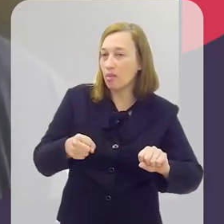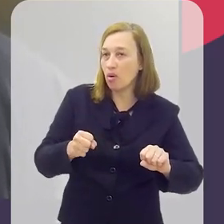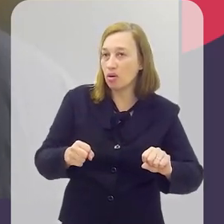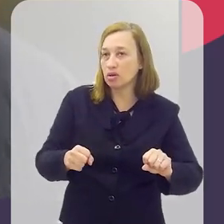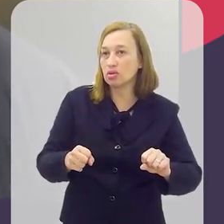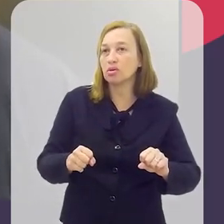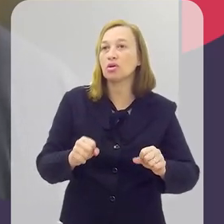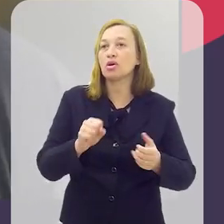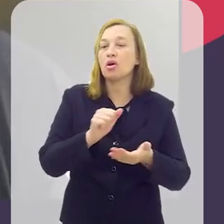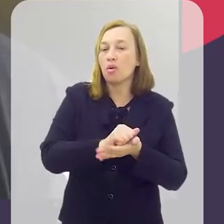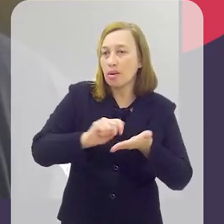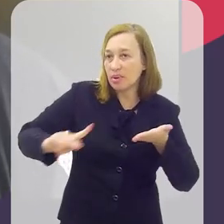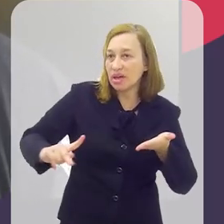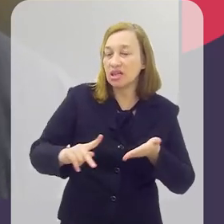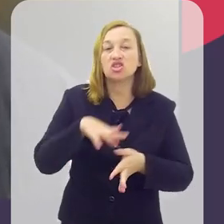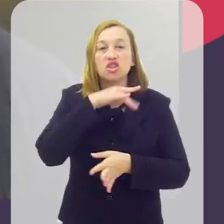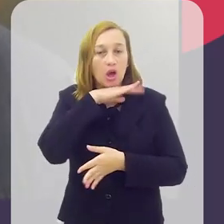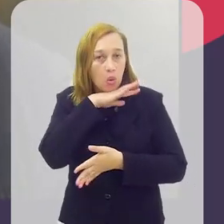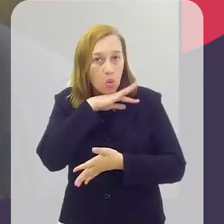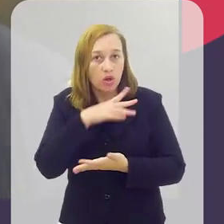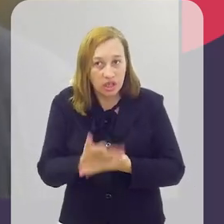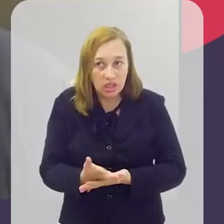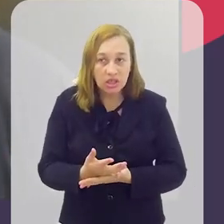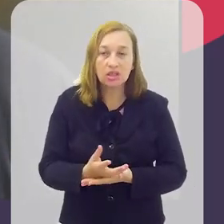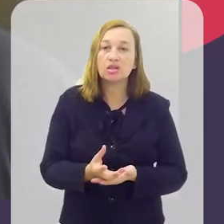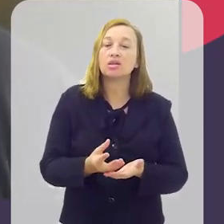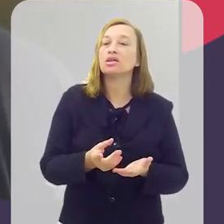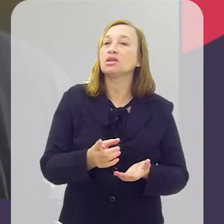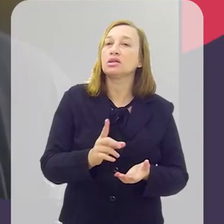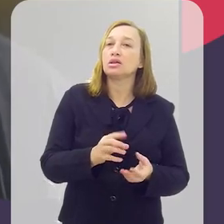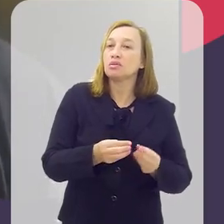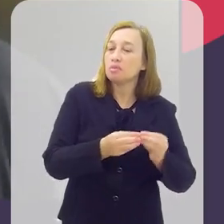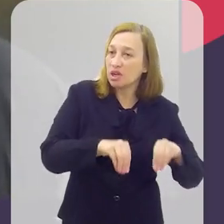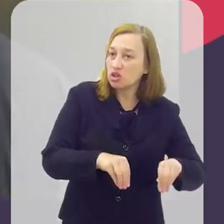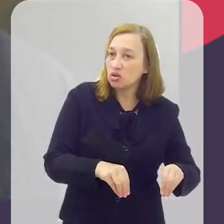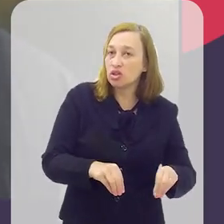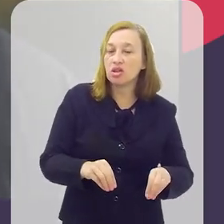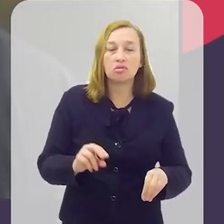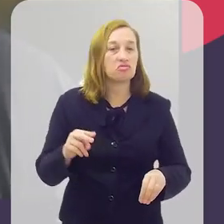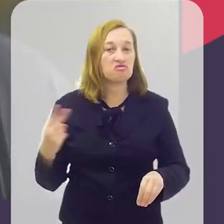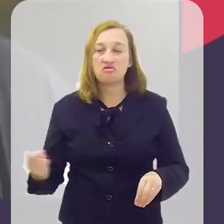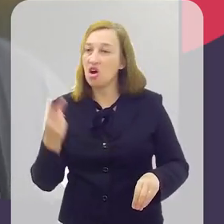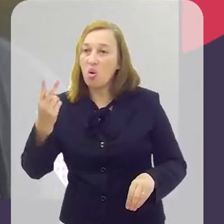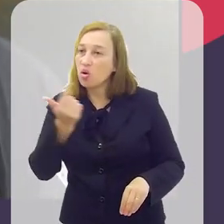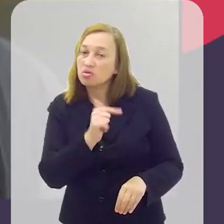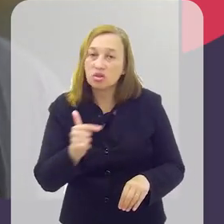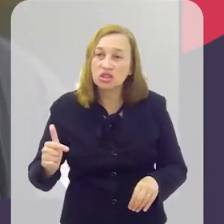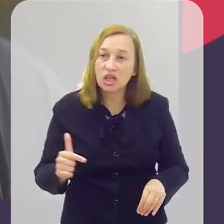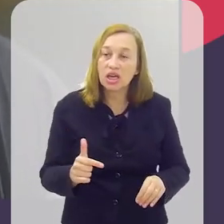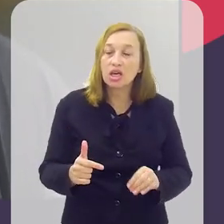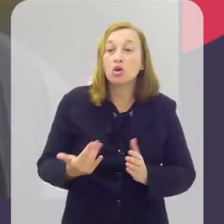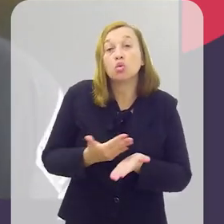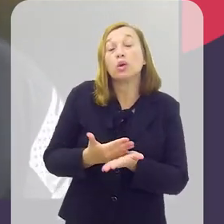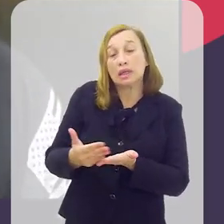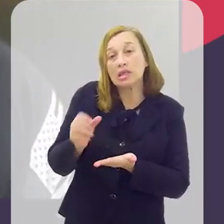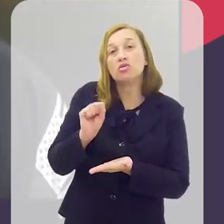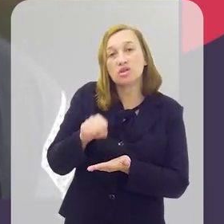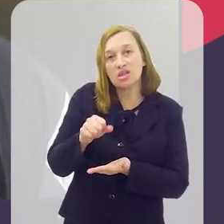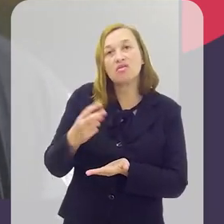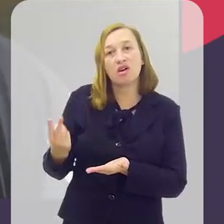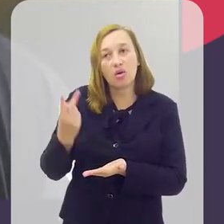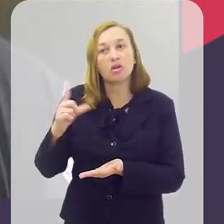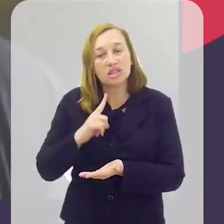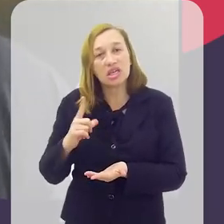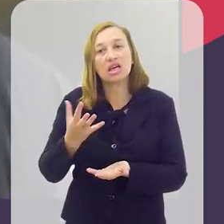Então, assim, o aplicativo é furado, é um bagulho totalmente precarizado. Hoje em dia, não vale a pena. Só valia a pena no início,